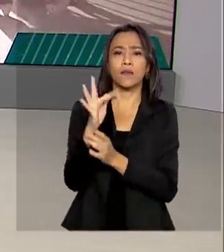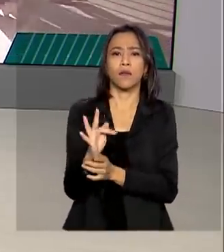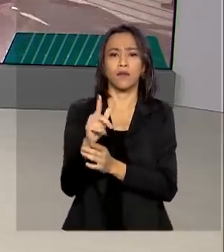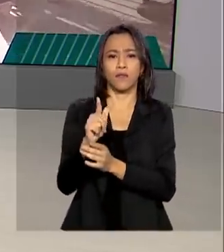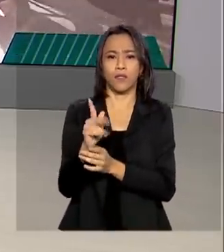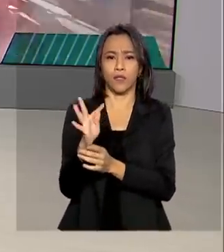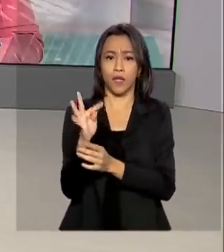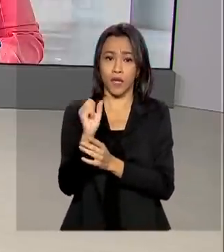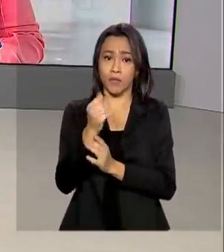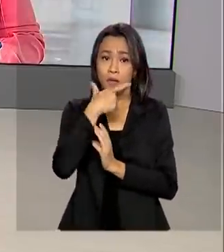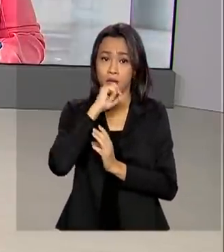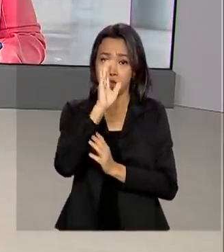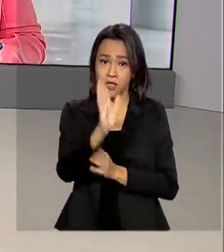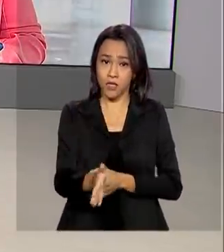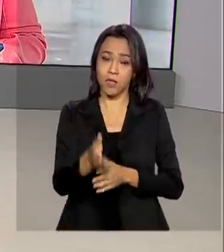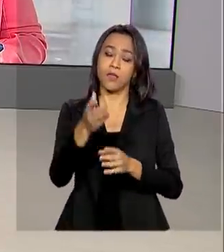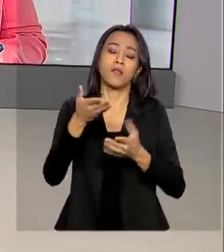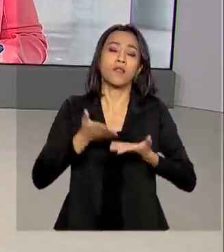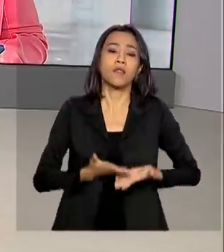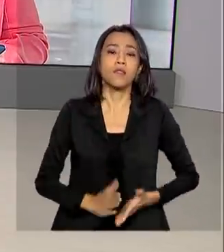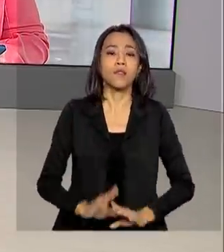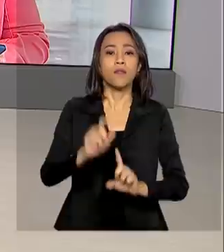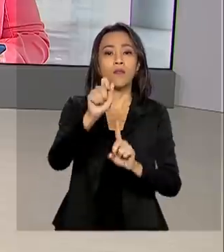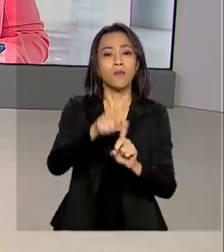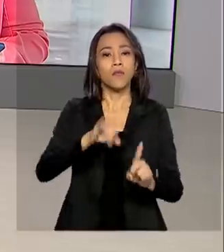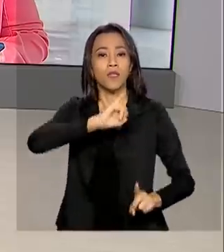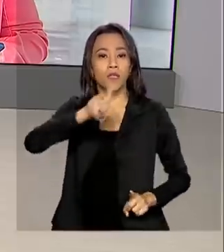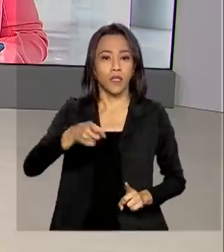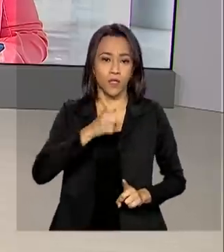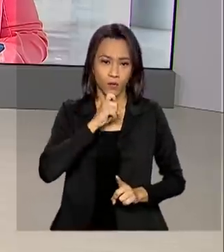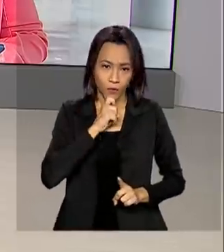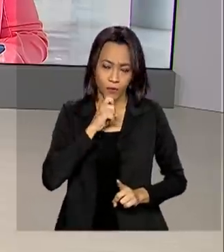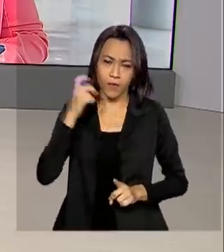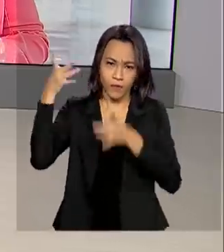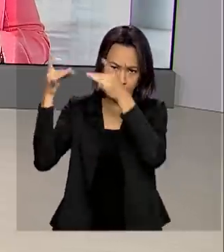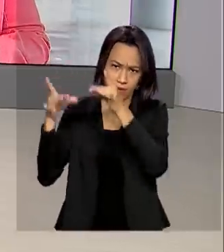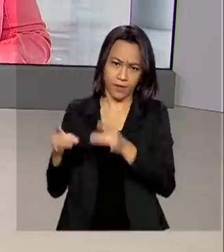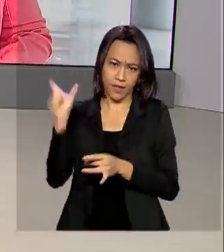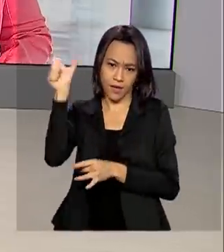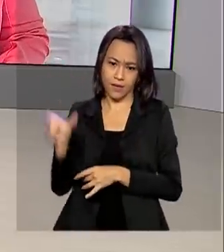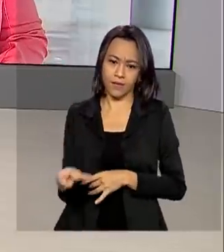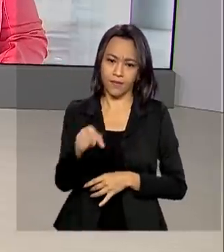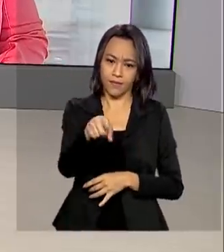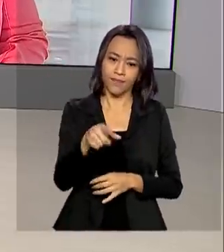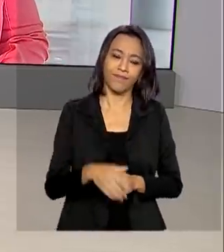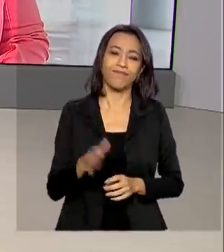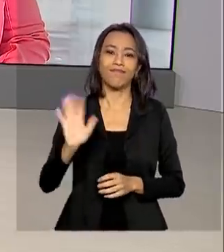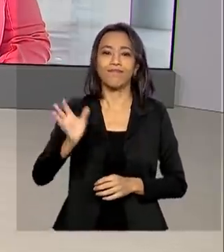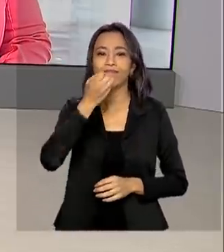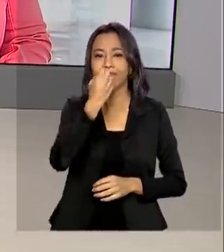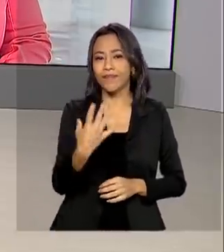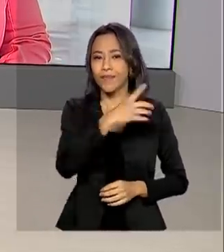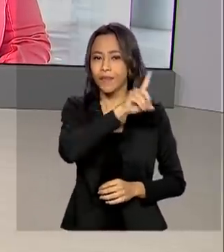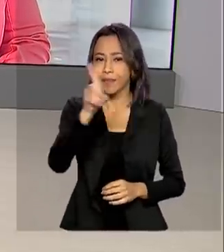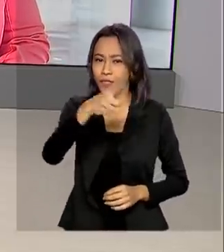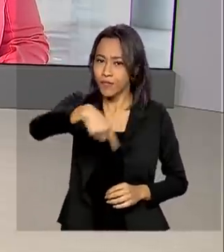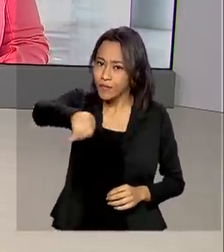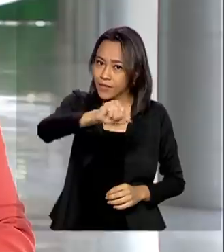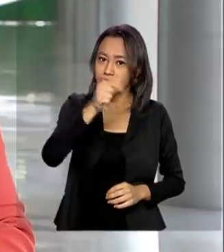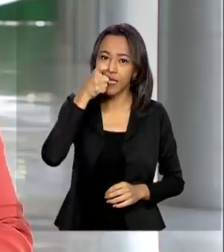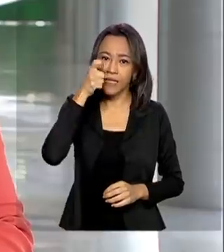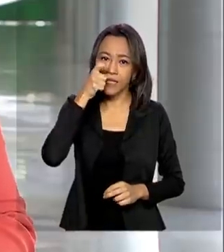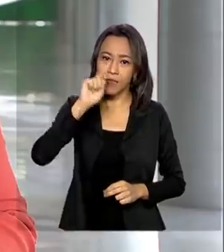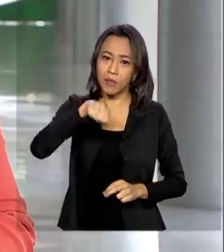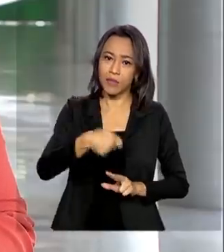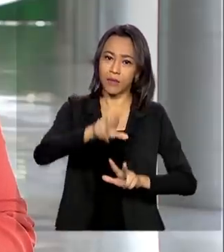repórter Márcia Fernandes tem os detalhes ao vivo para a gente. Bom dia, Márcia. Bom dia, Renata. Bom dia a todos que nos acompanham pela TV Brasil.